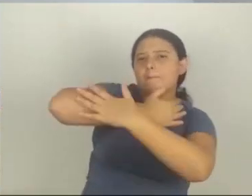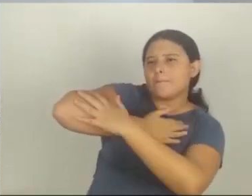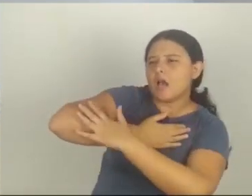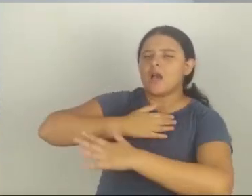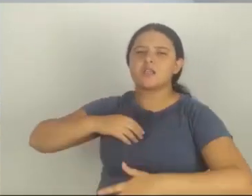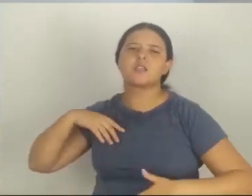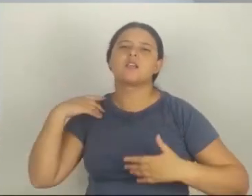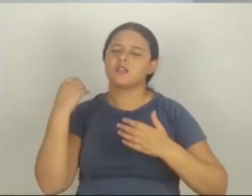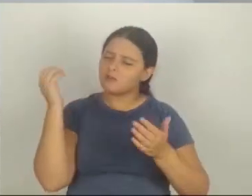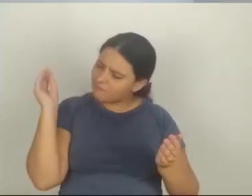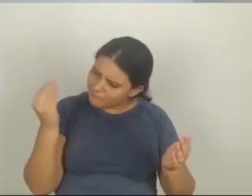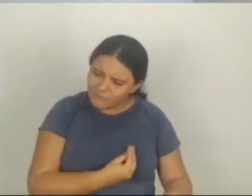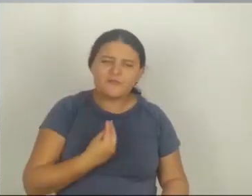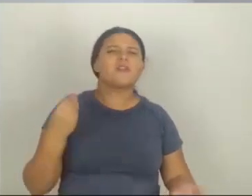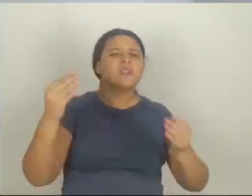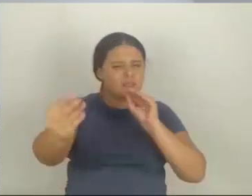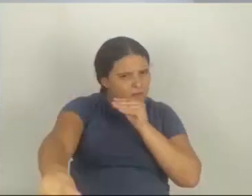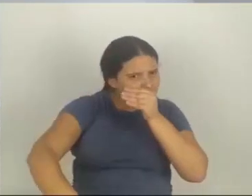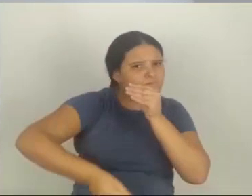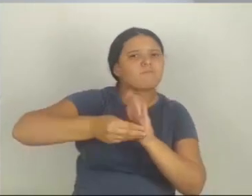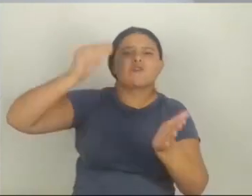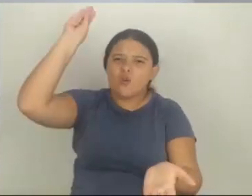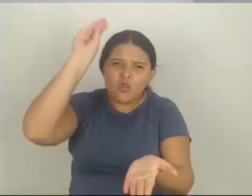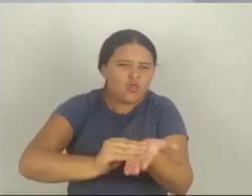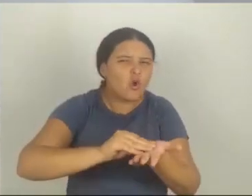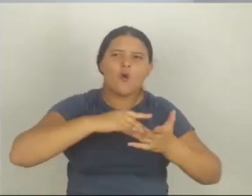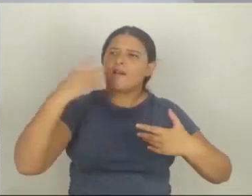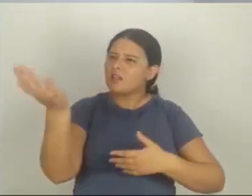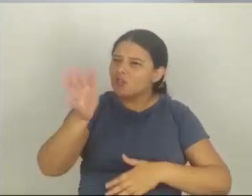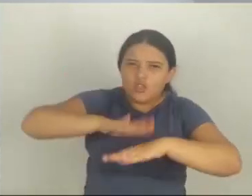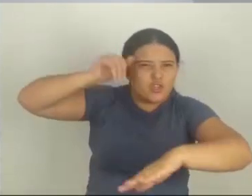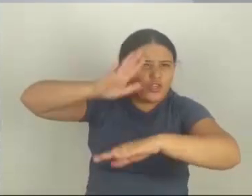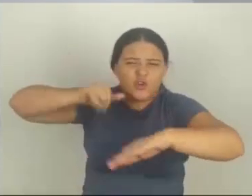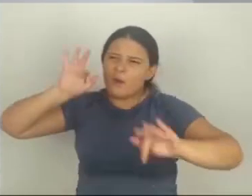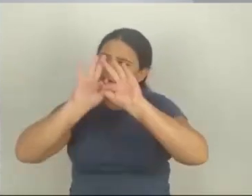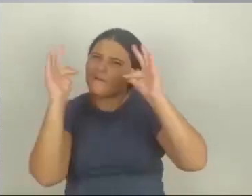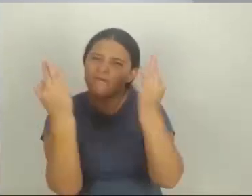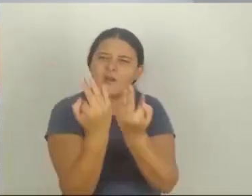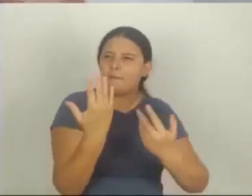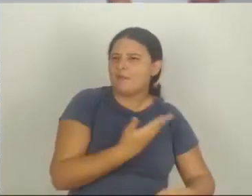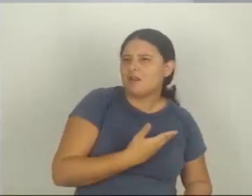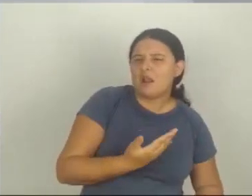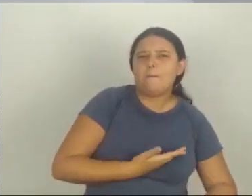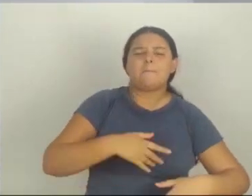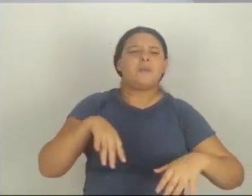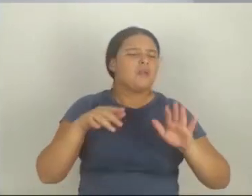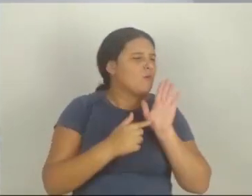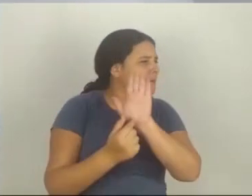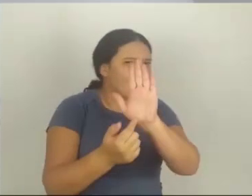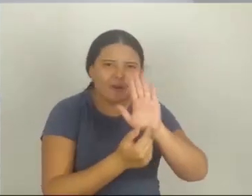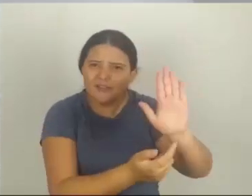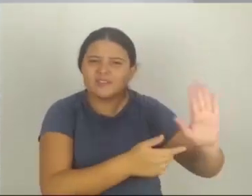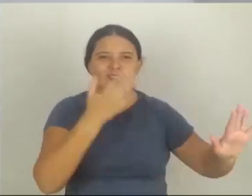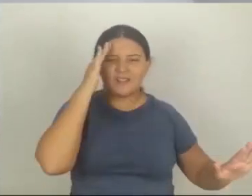te põe na vida dele, ele entra na sua vida, né? Ele conhece a sua família, os seus amigos, te apresenta pros